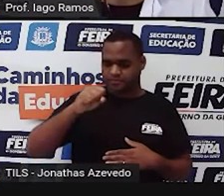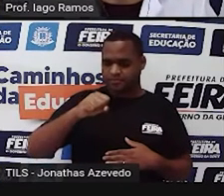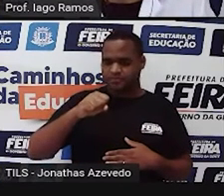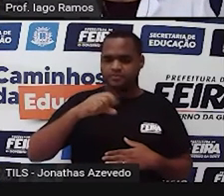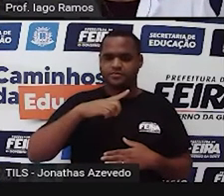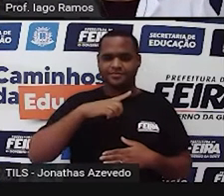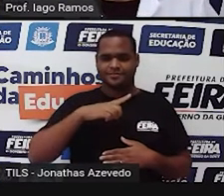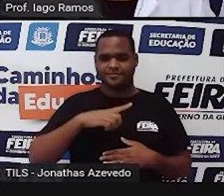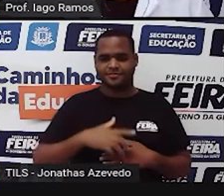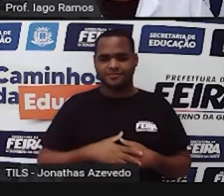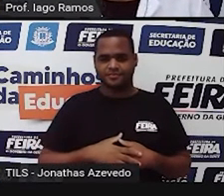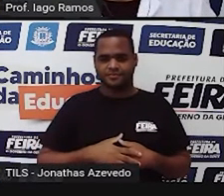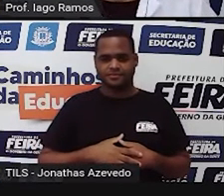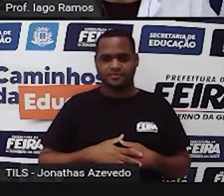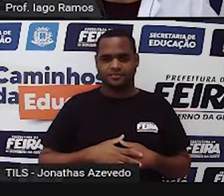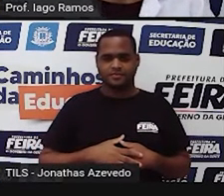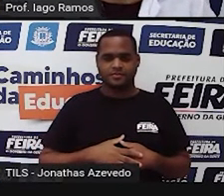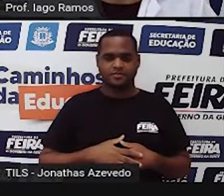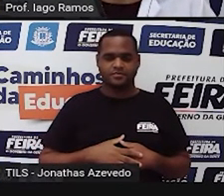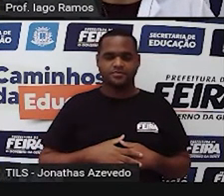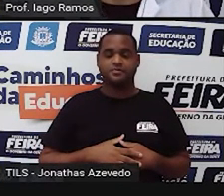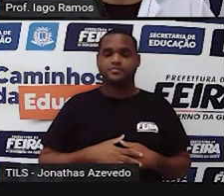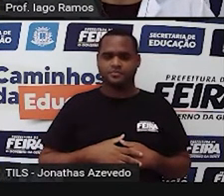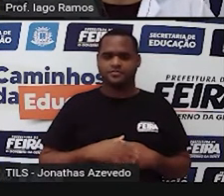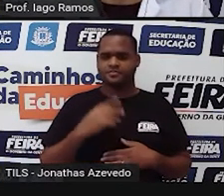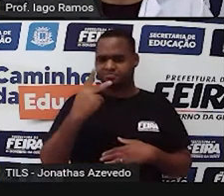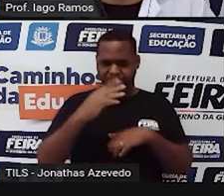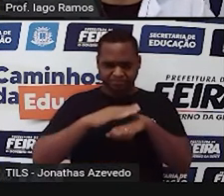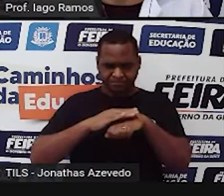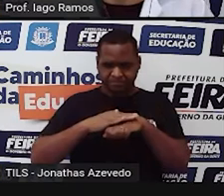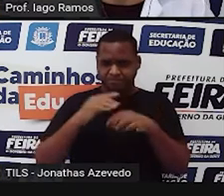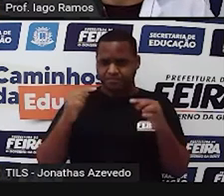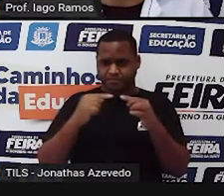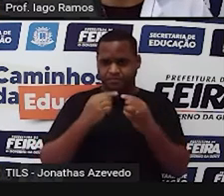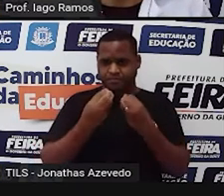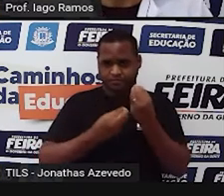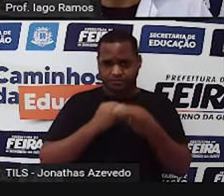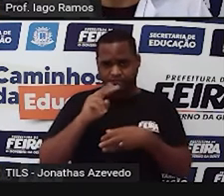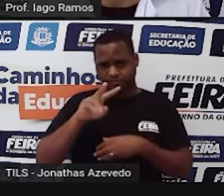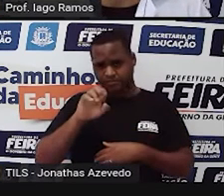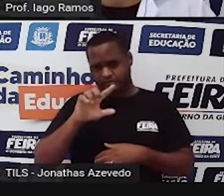né? O quanto é que você sabe sobre medidas de volume?